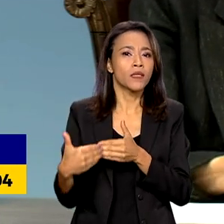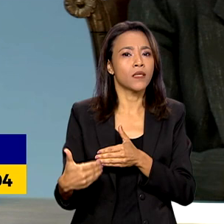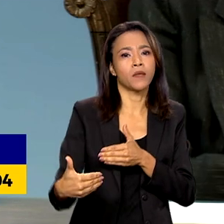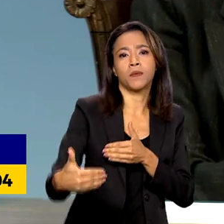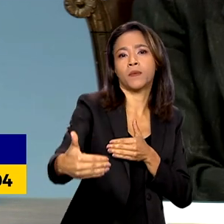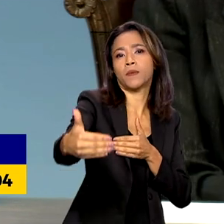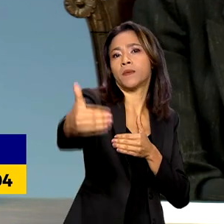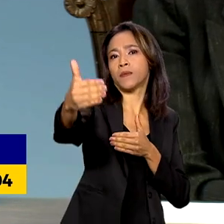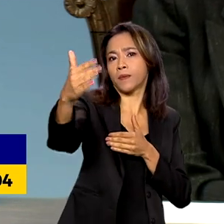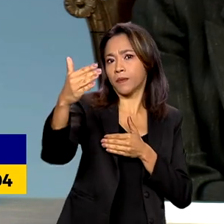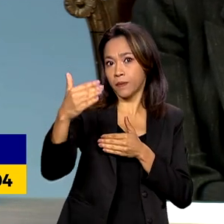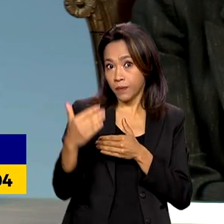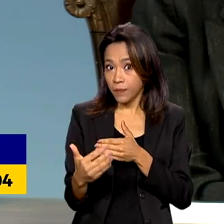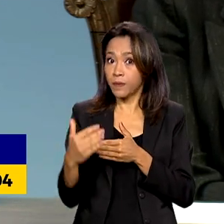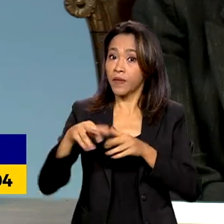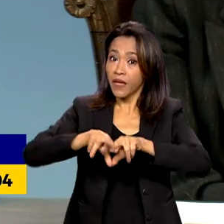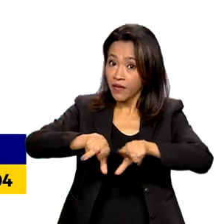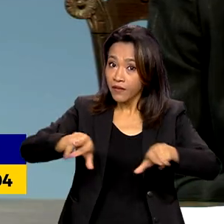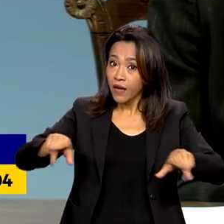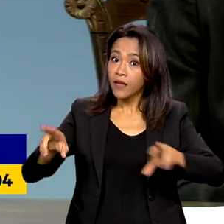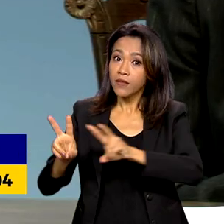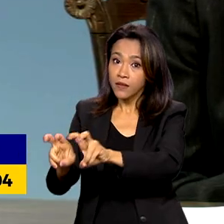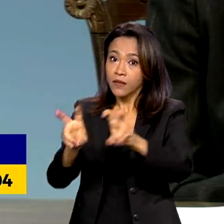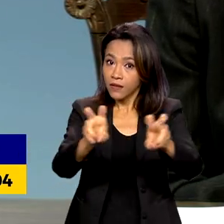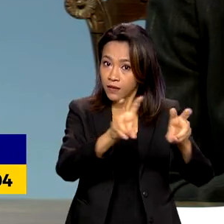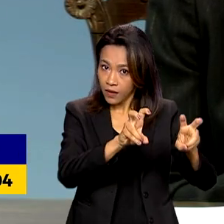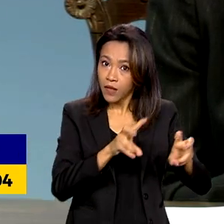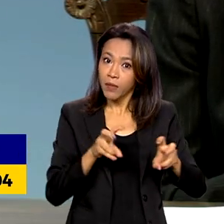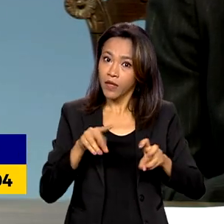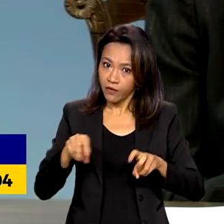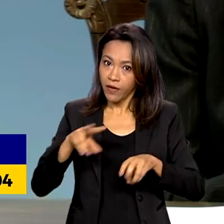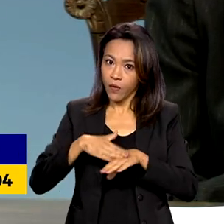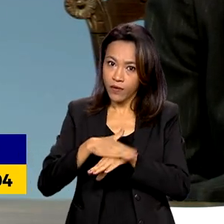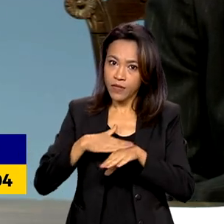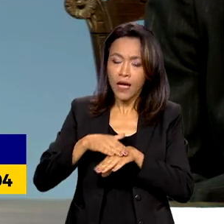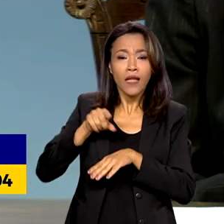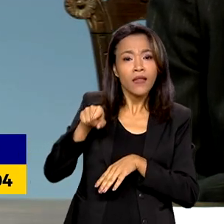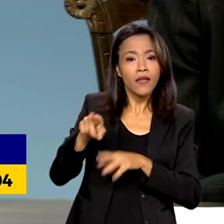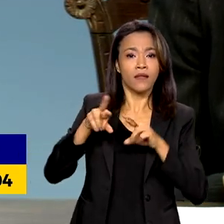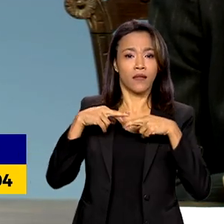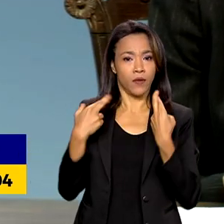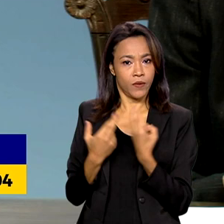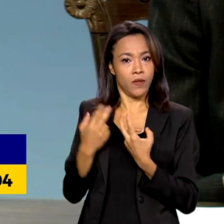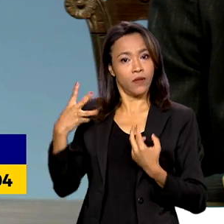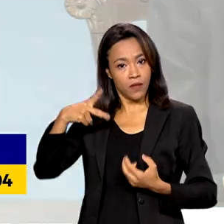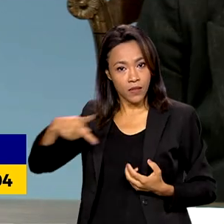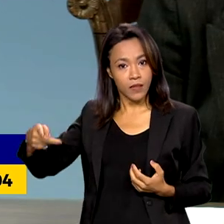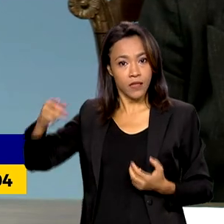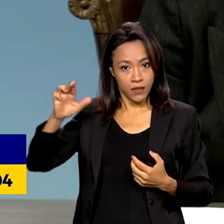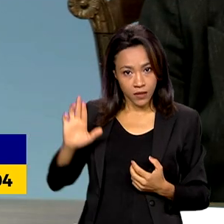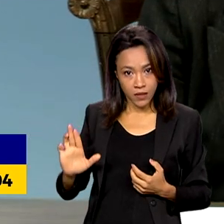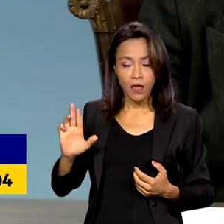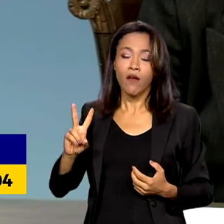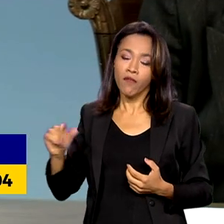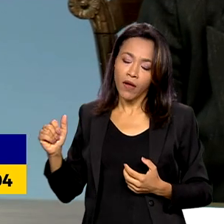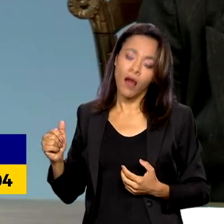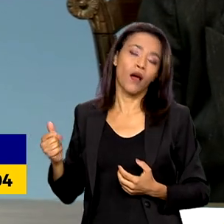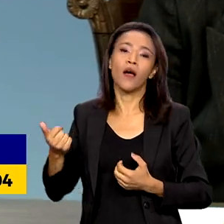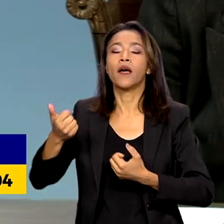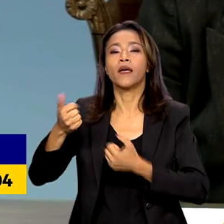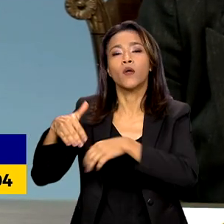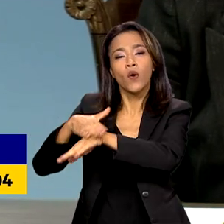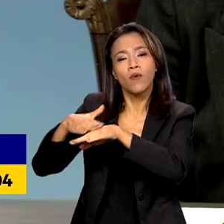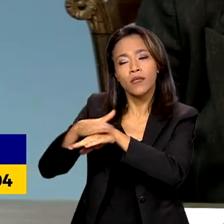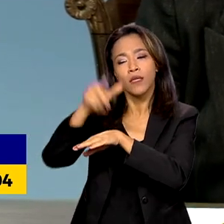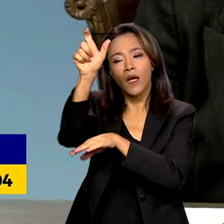áreas em discussão. Nessa sessão, o presidente da República falará, além, obviamente, do presidente